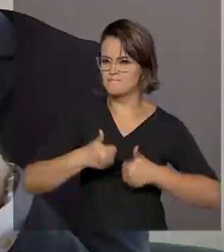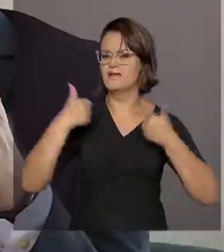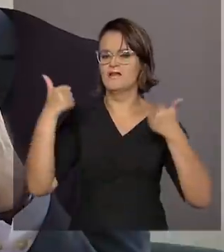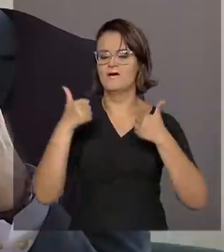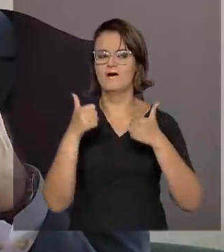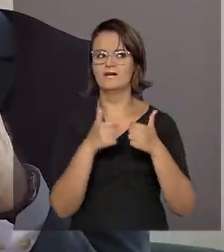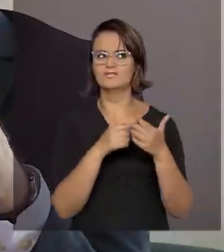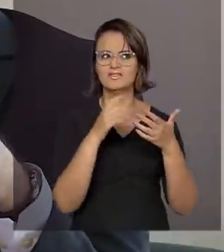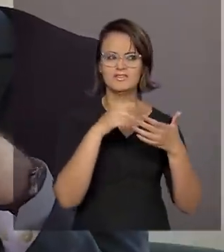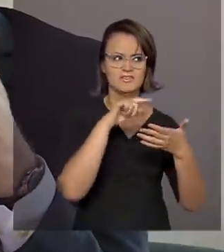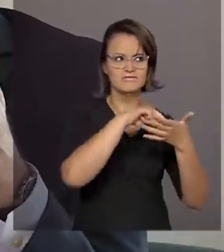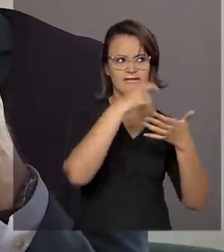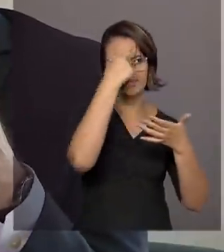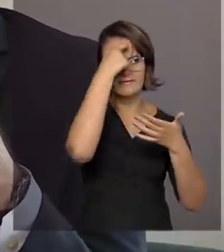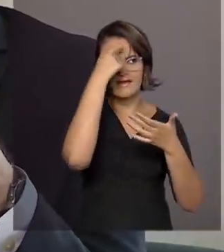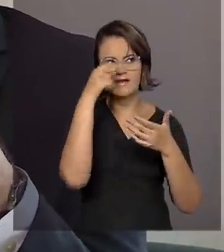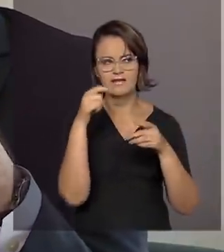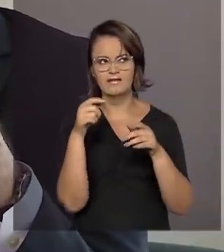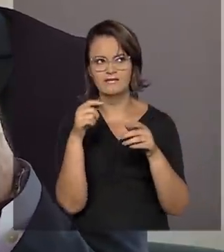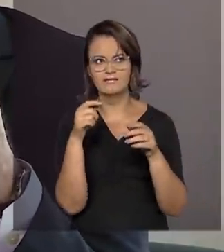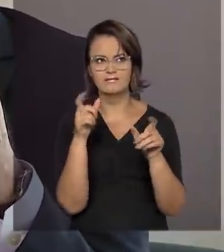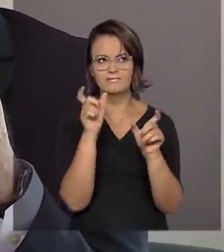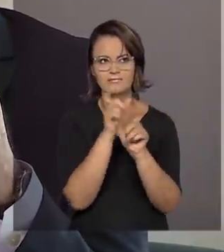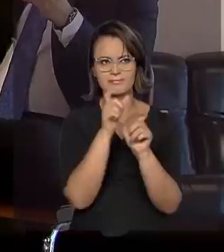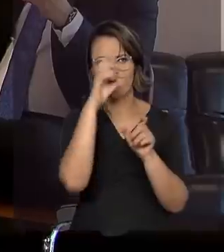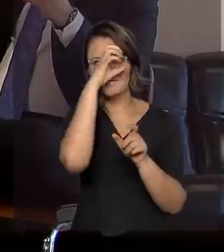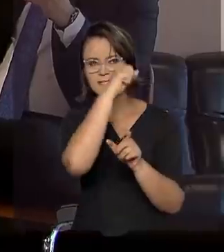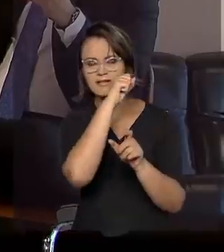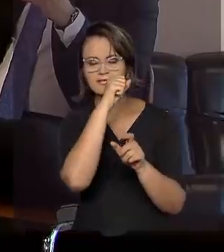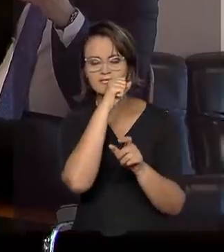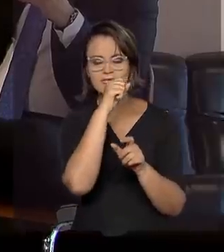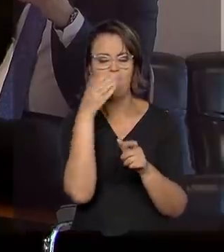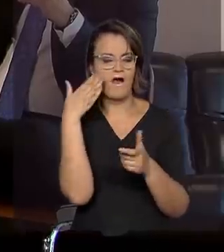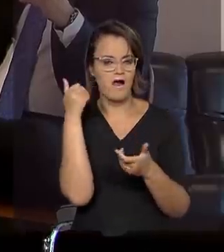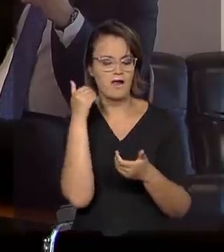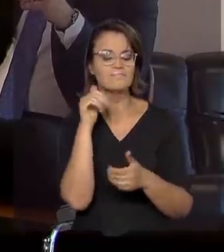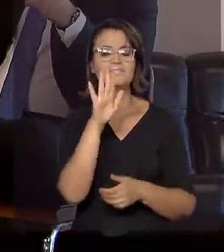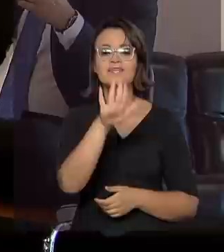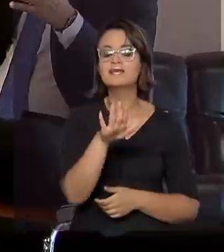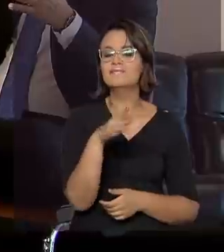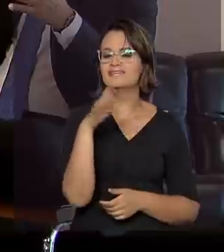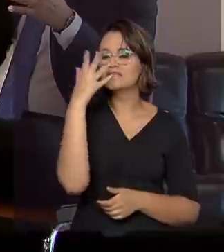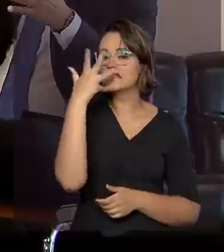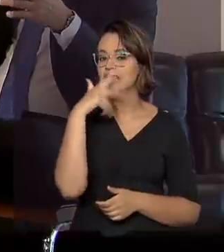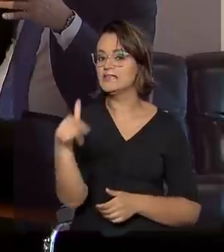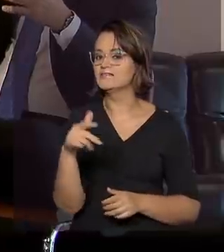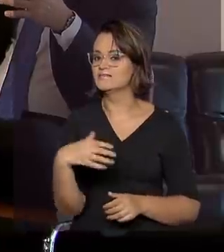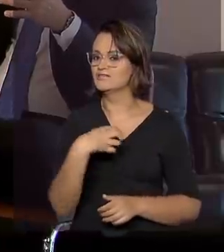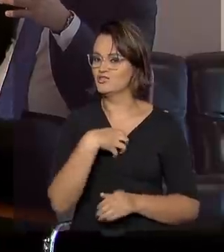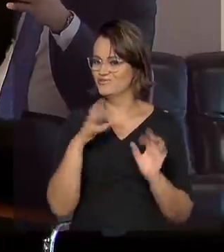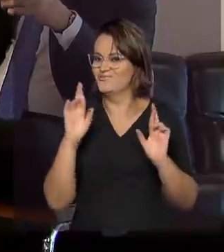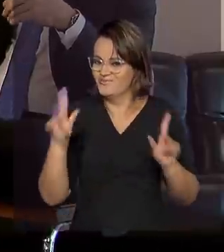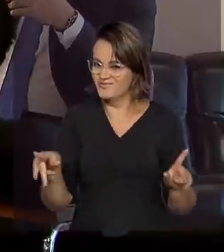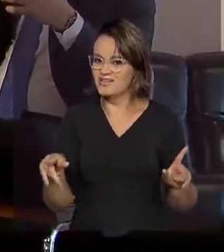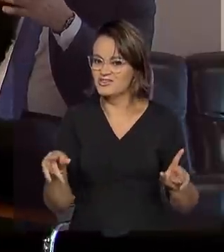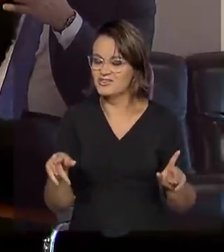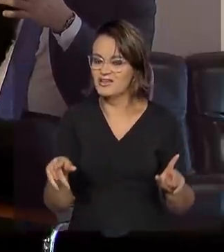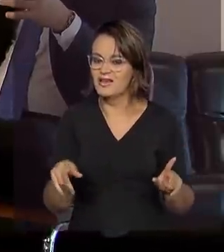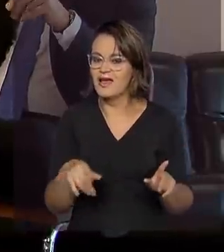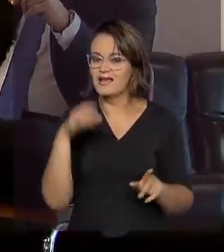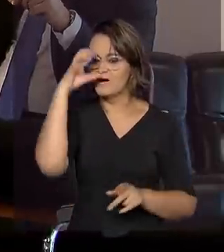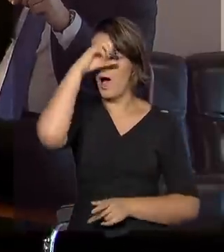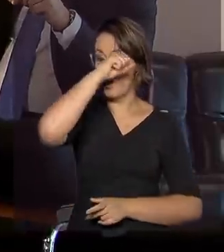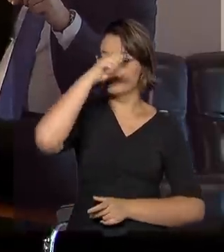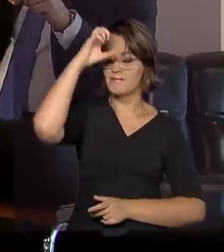relações entre ideias, fomentamos a nossa reflexão com isso. As crianças, elas passam por outro processo, claro que é o processo de